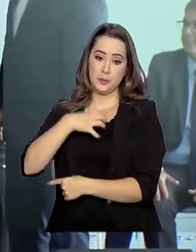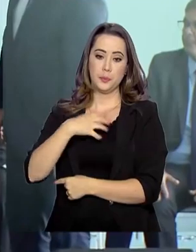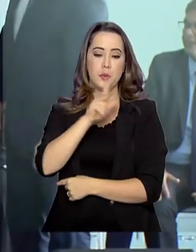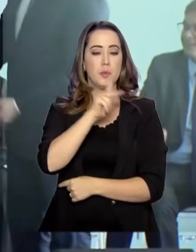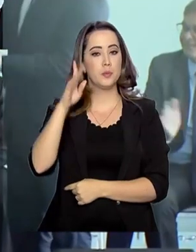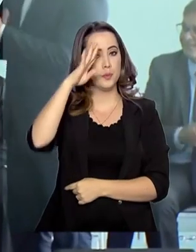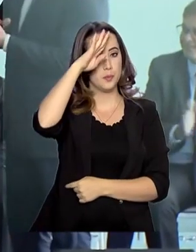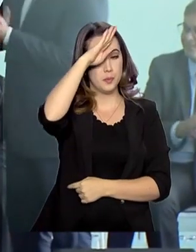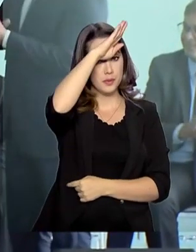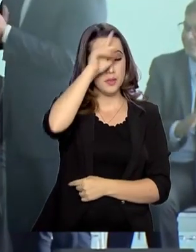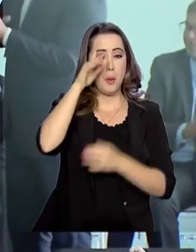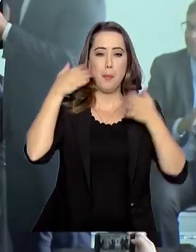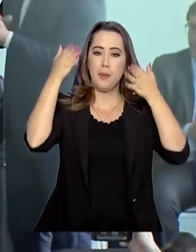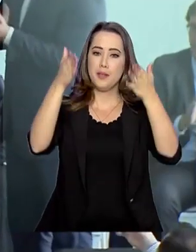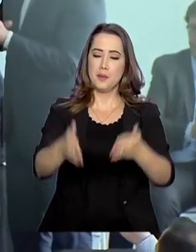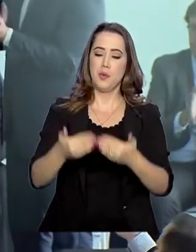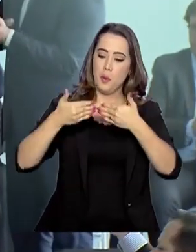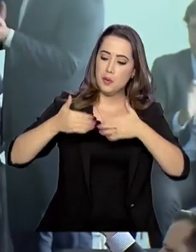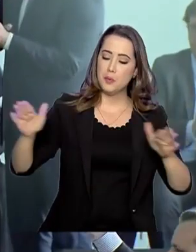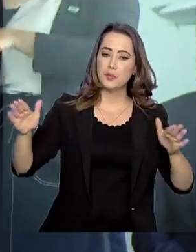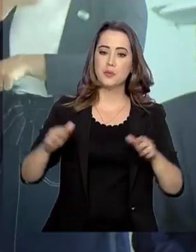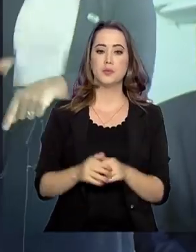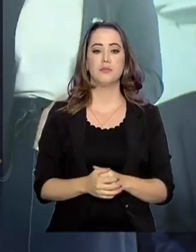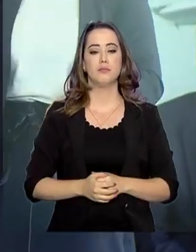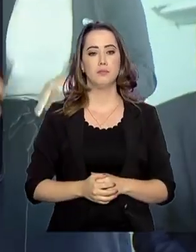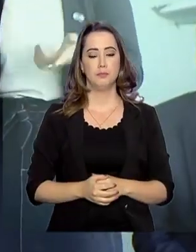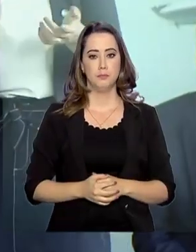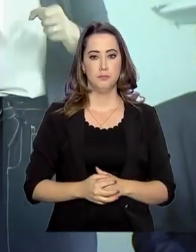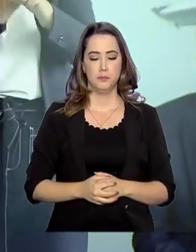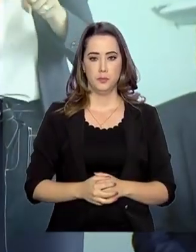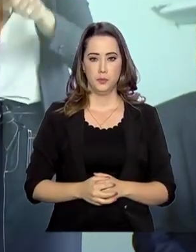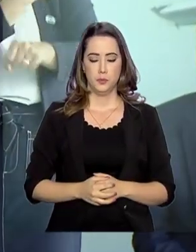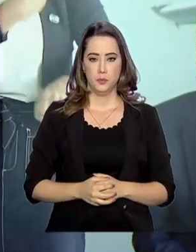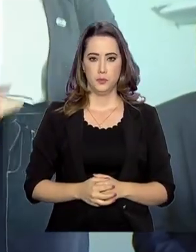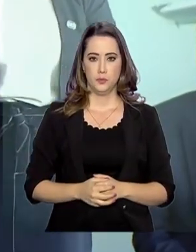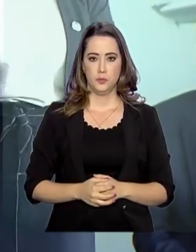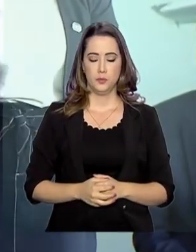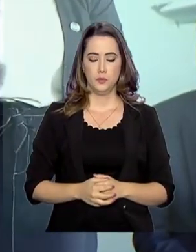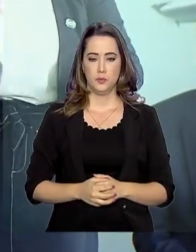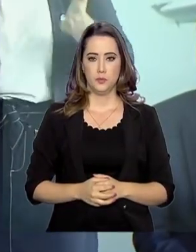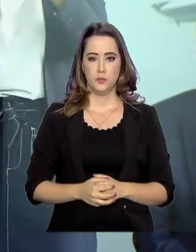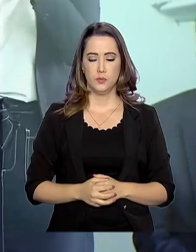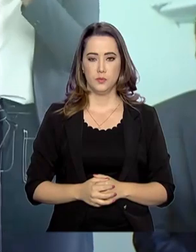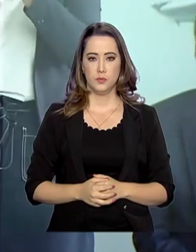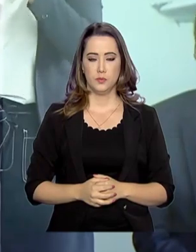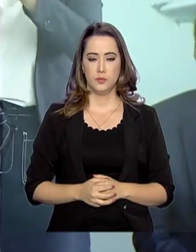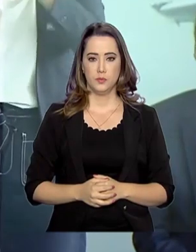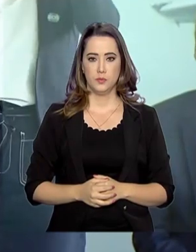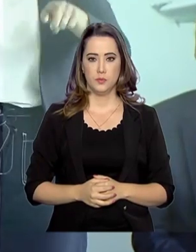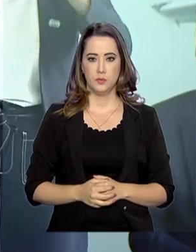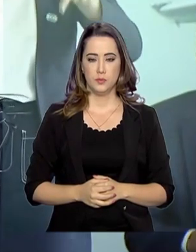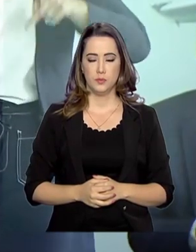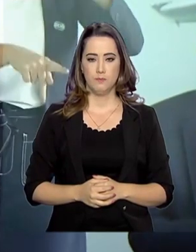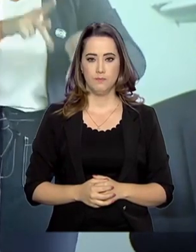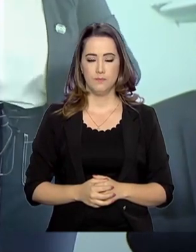Jair Bolsonaro participou da inauguração. É uma obra feita com dinheiro do povo brasileiro.